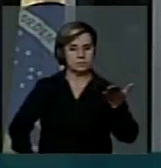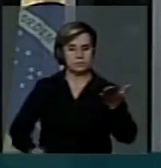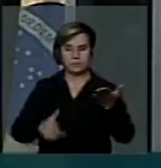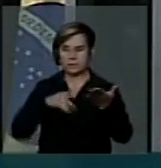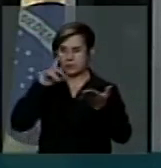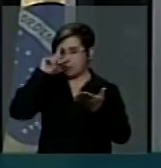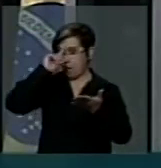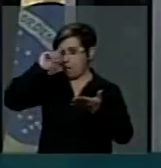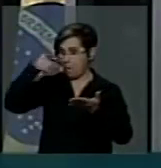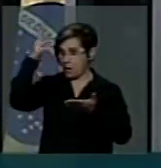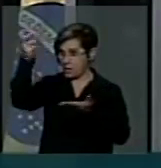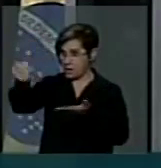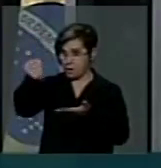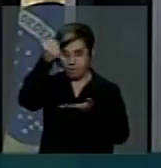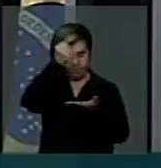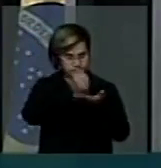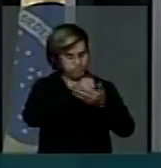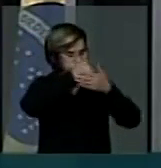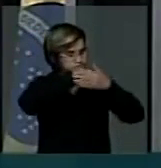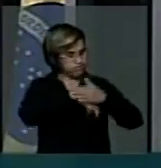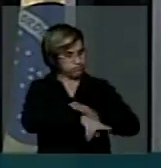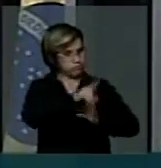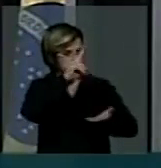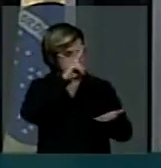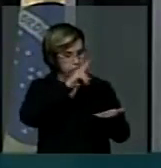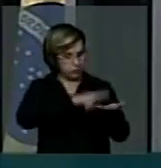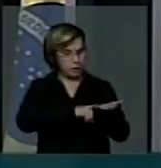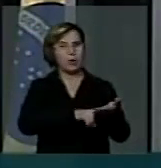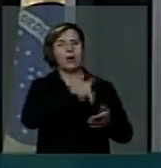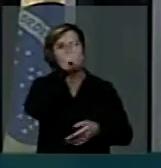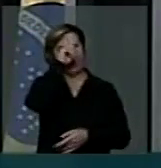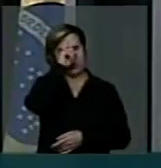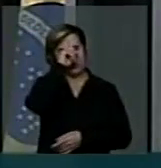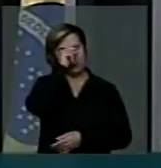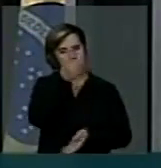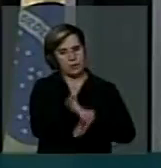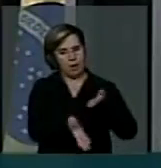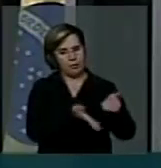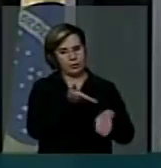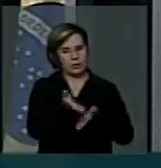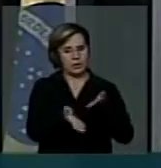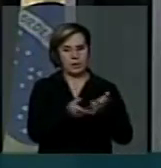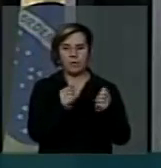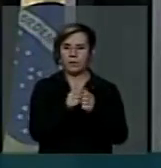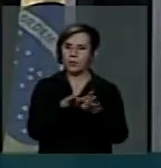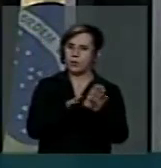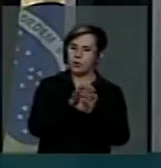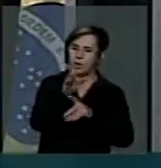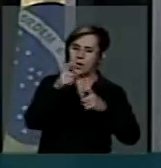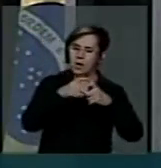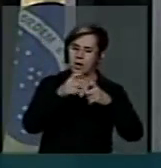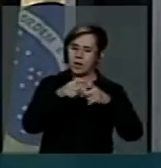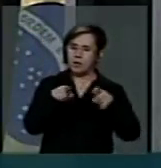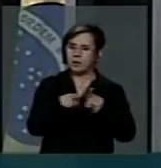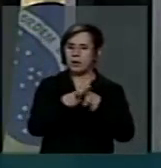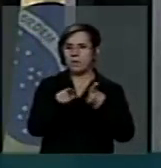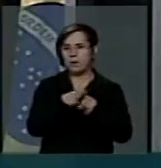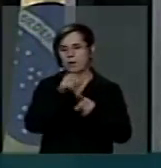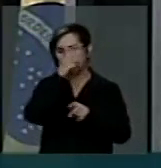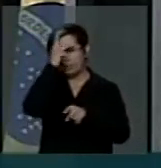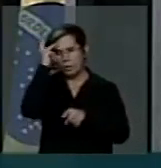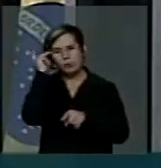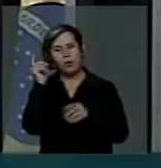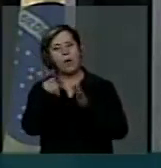internação involuntária temporária de dependentes químicos, segundo indicação médica e após o paciente passar por